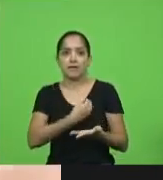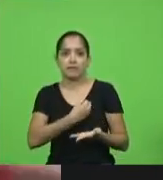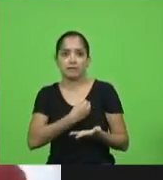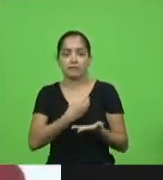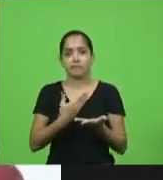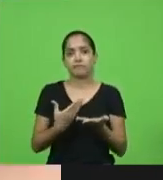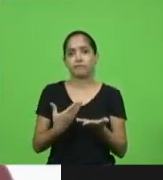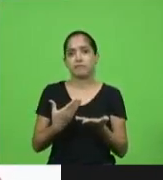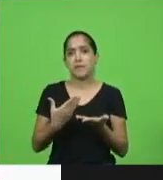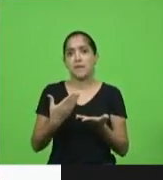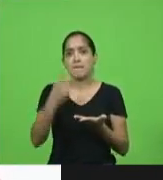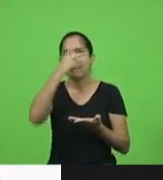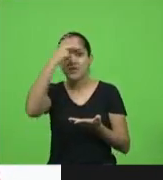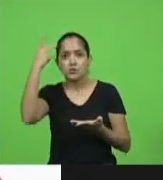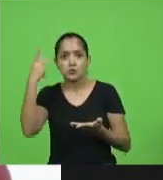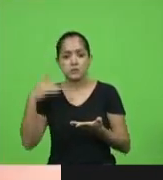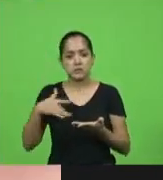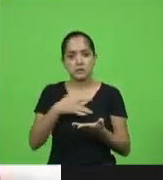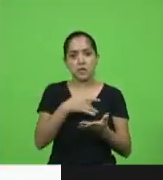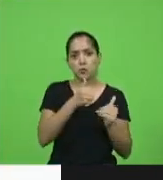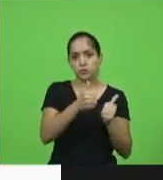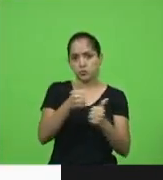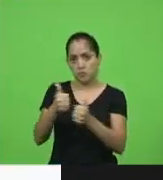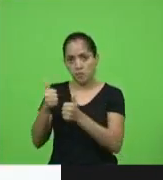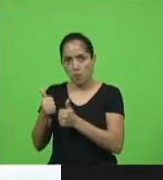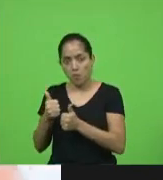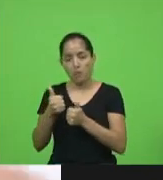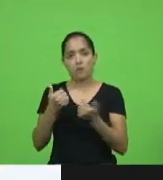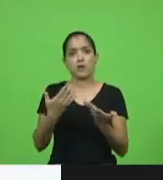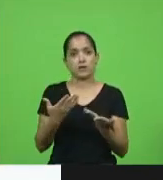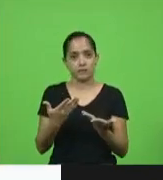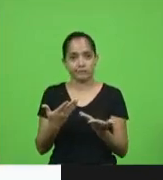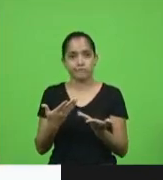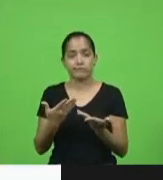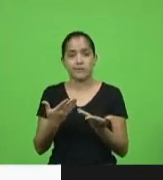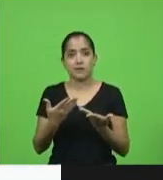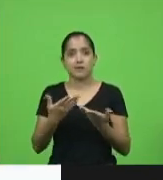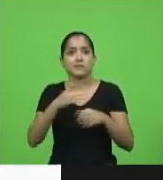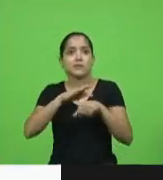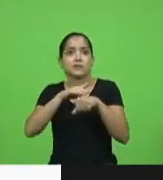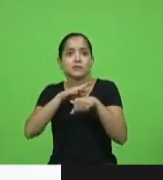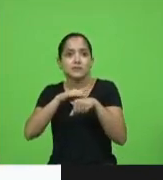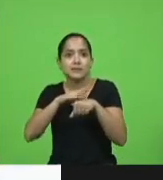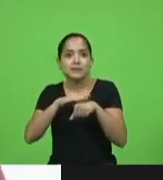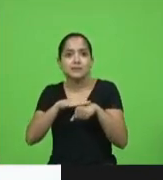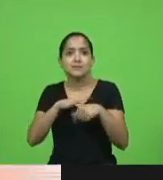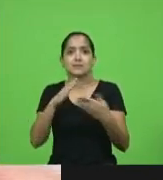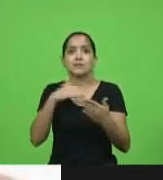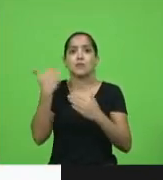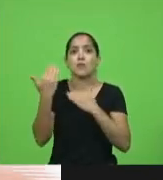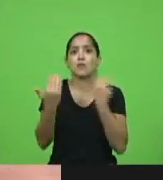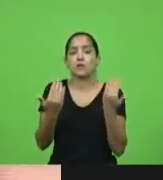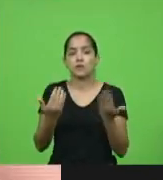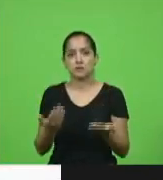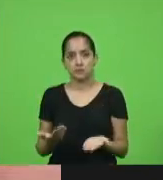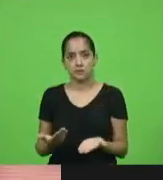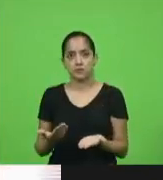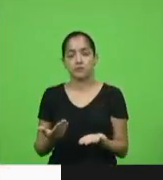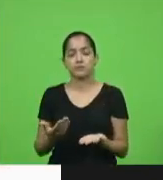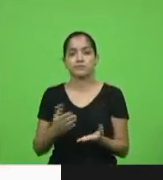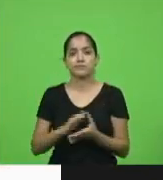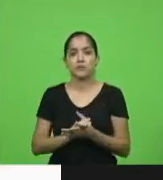estão adoecendo e entrando em insuficiência renal. De todos que